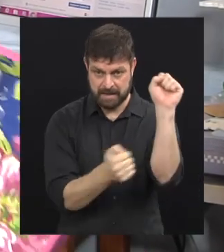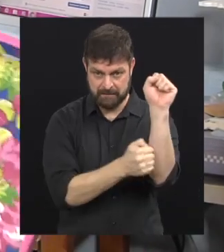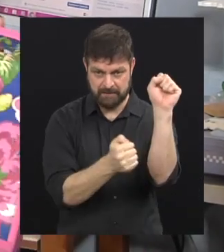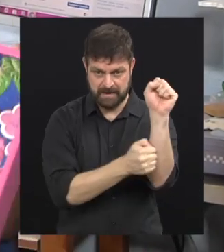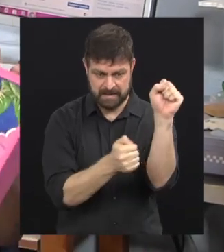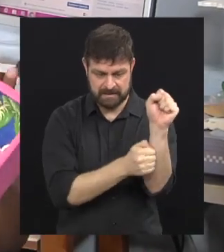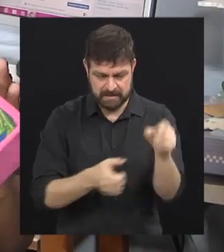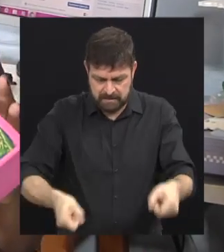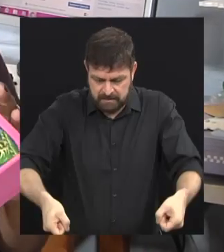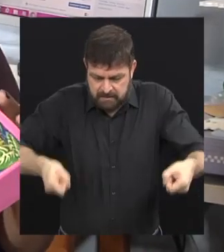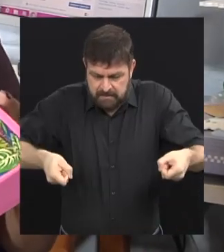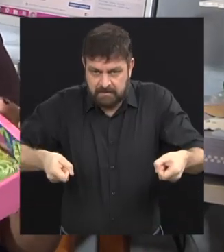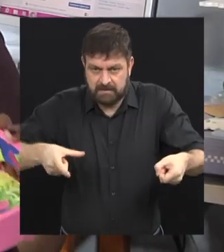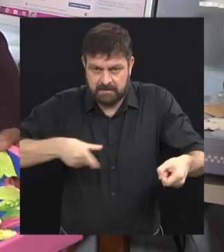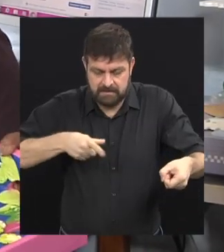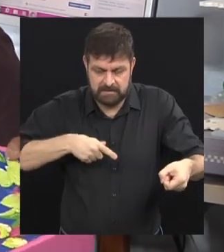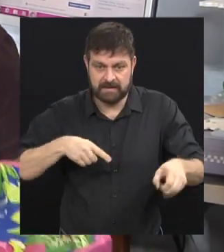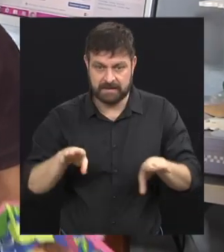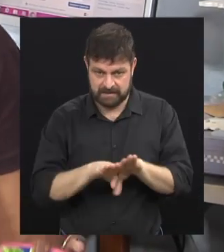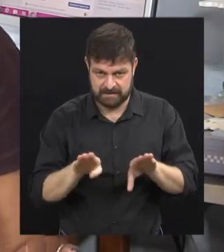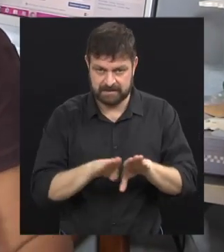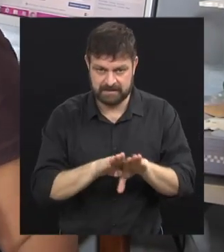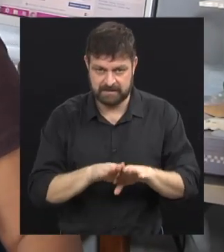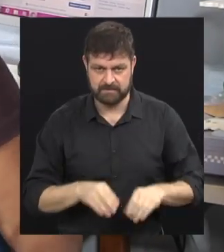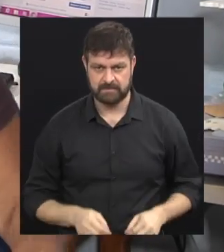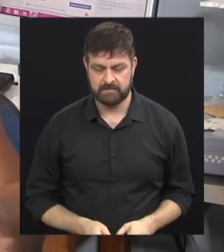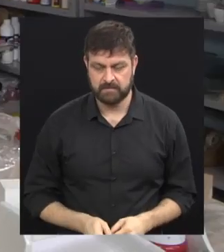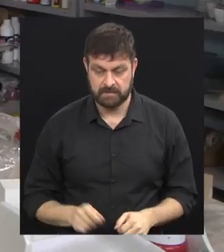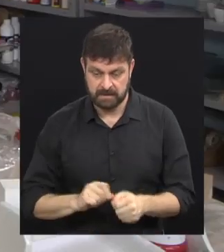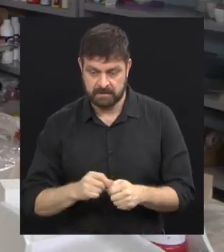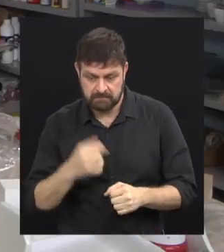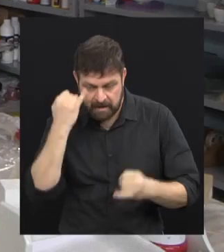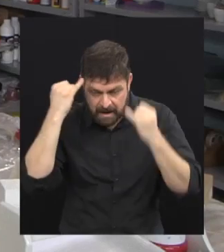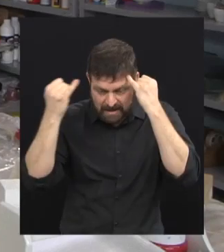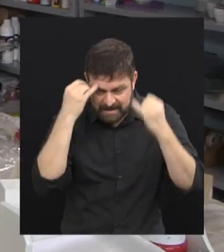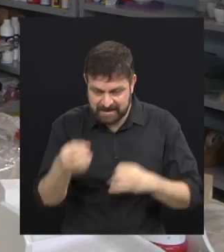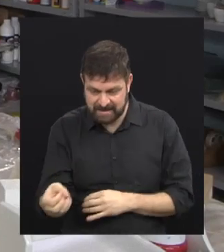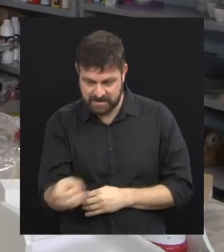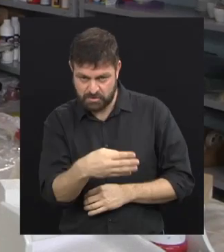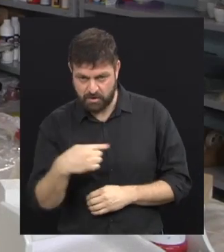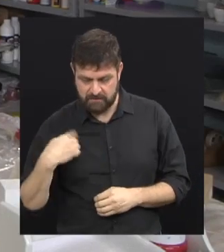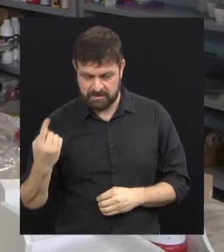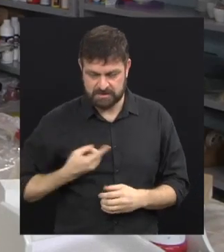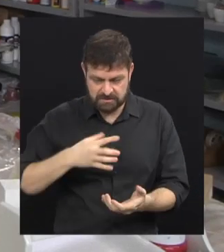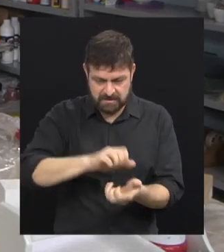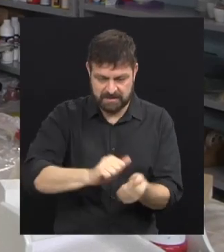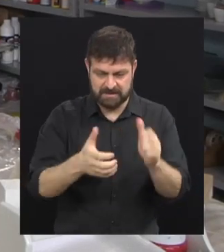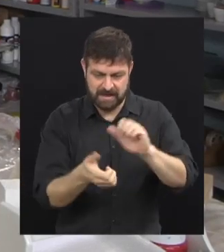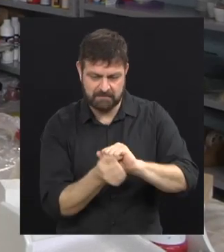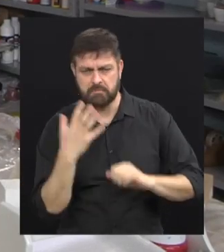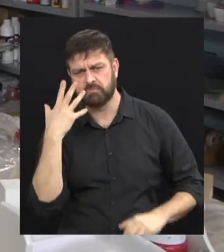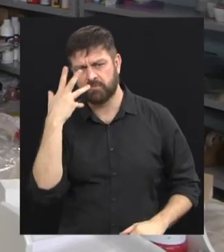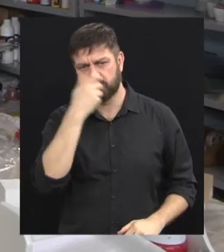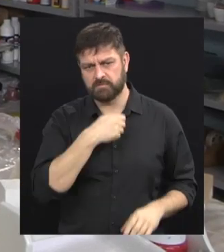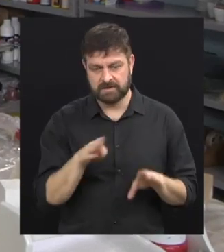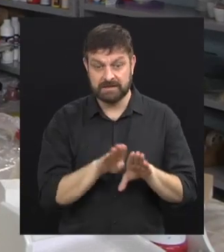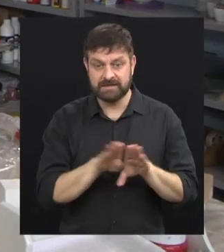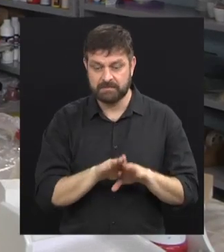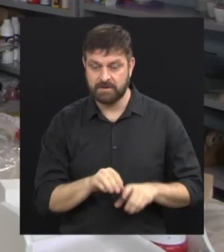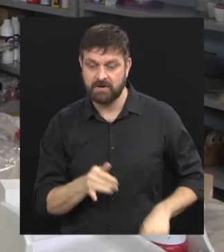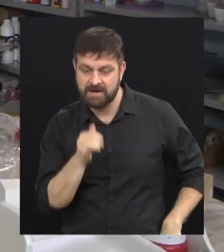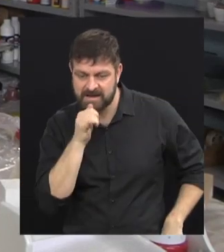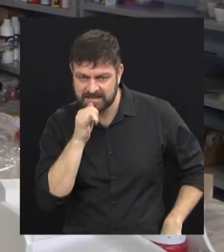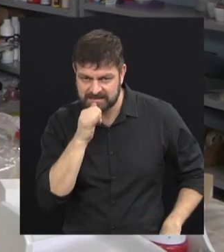revestida também, que são as bandejinhas, né? Que é um lançamento também aqui do nosso ateliê, que é muito bonitinho, que é o